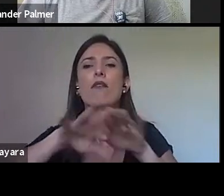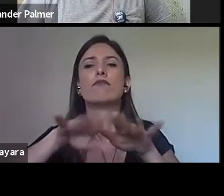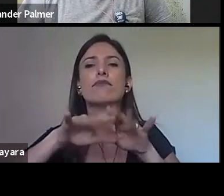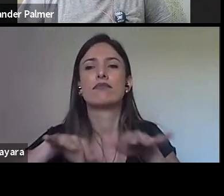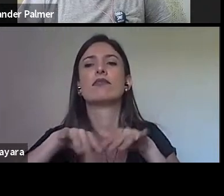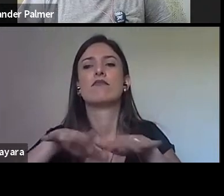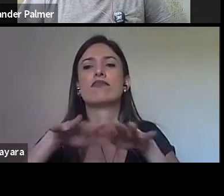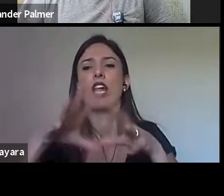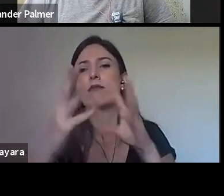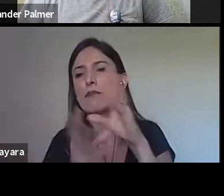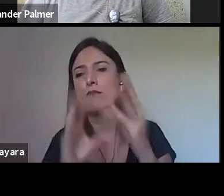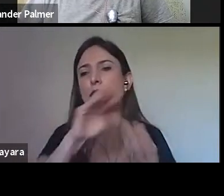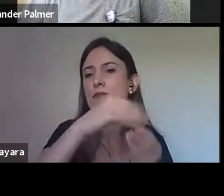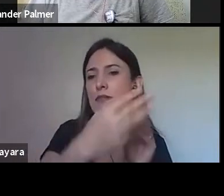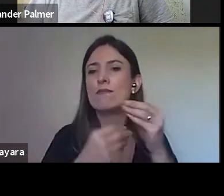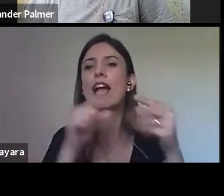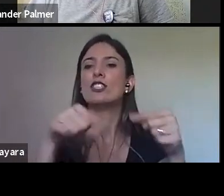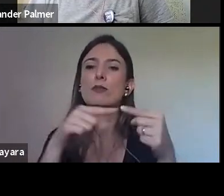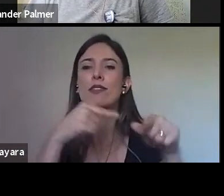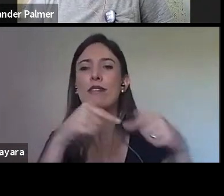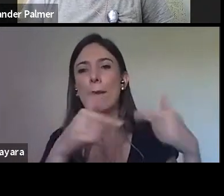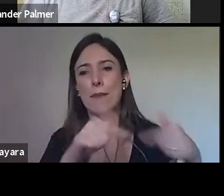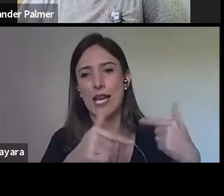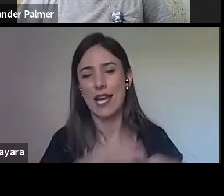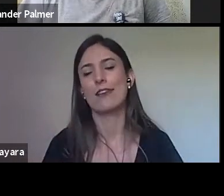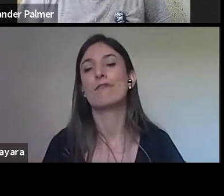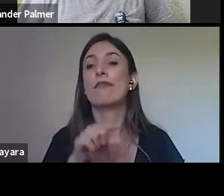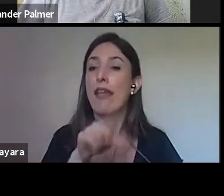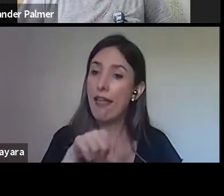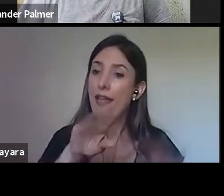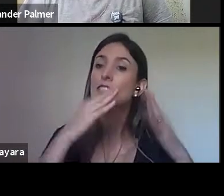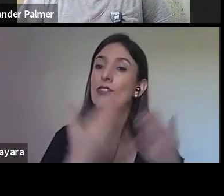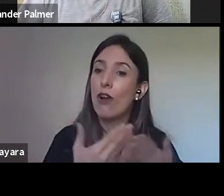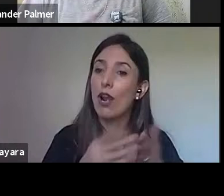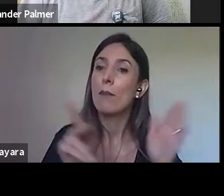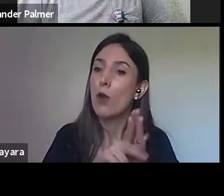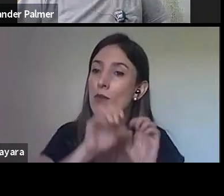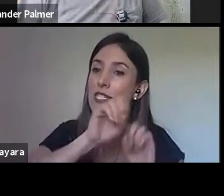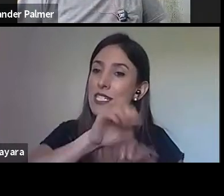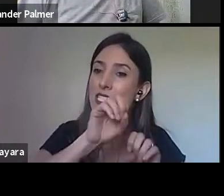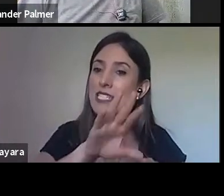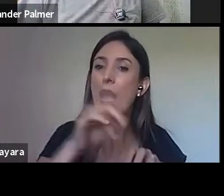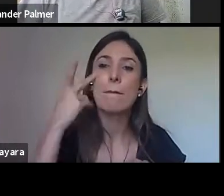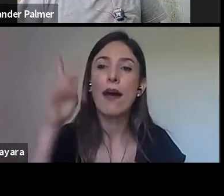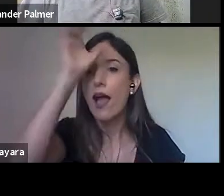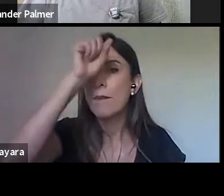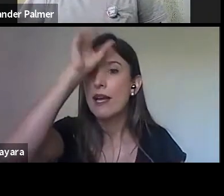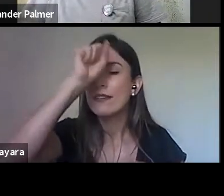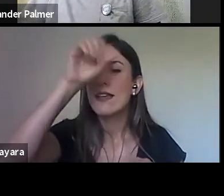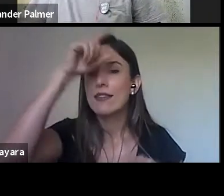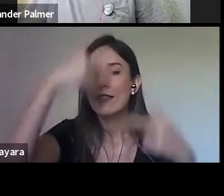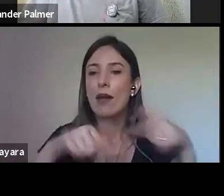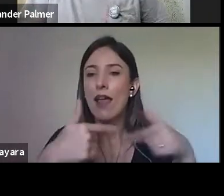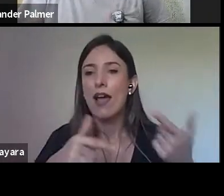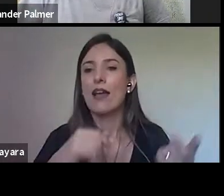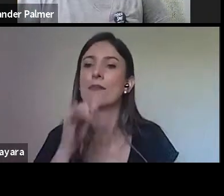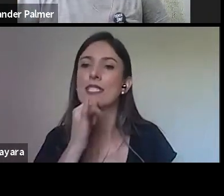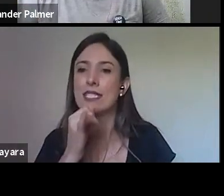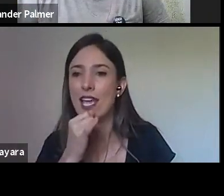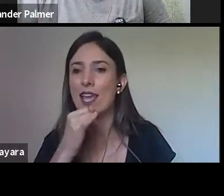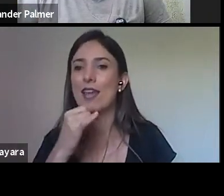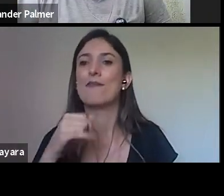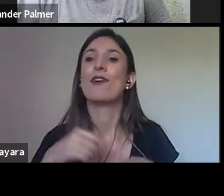também que existiu nesse período e que vai ter permanência, se a gente pensar, nós temos escolas de bordar, por exemplo, ainda hoje,